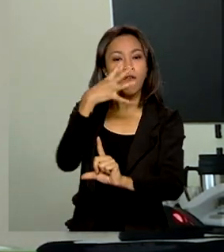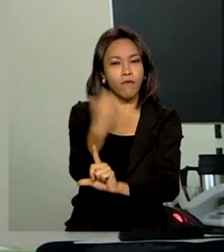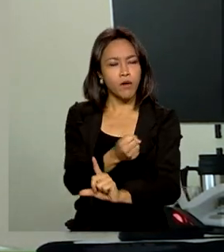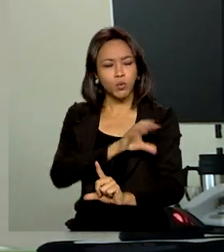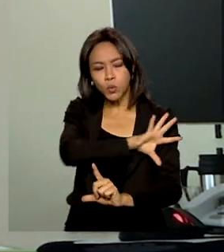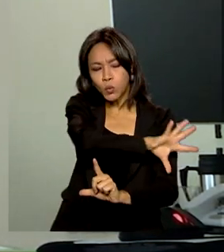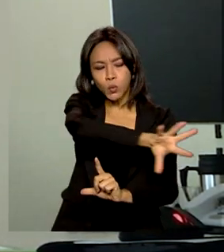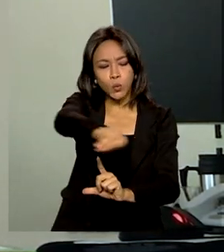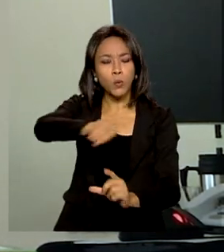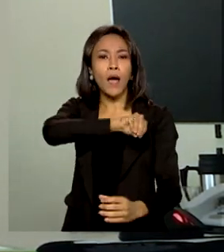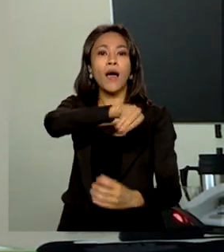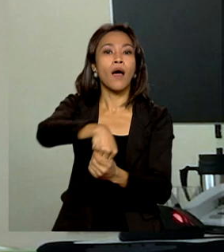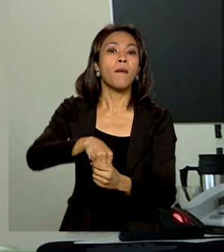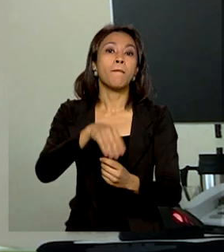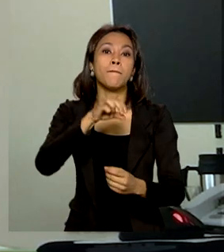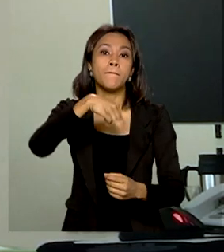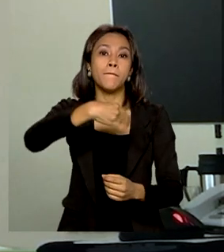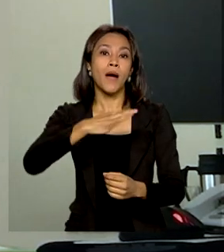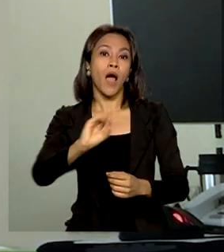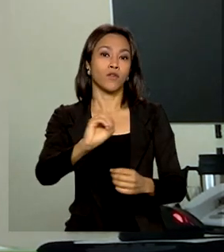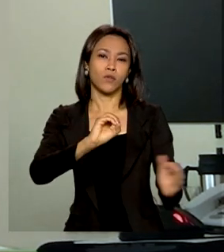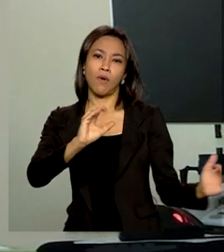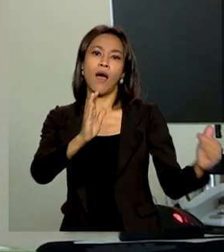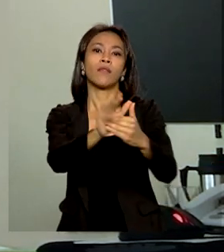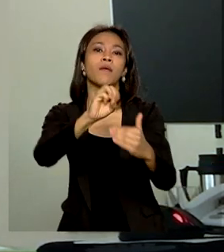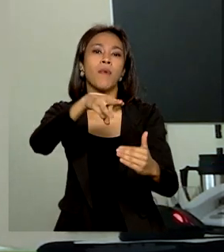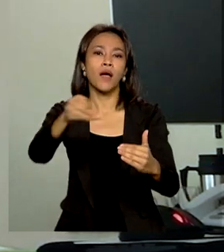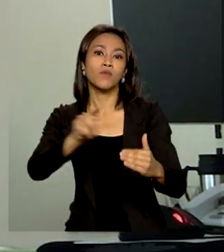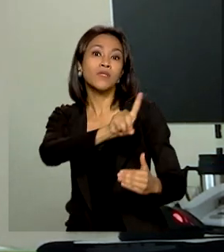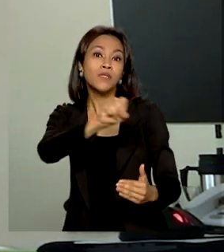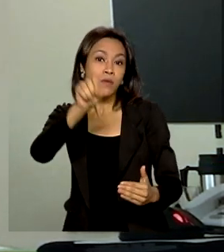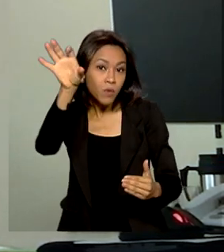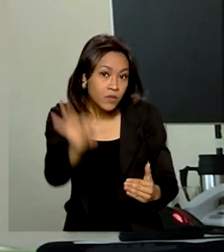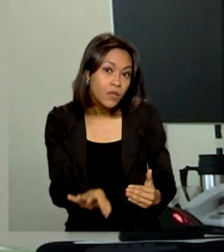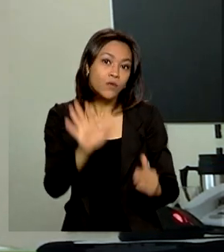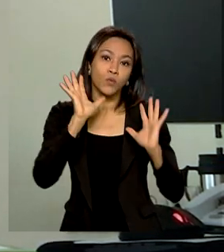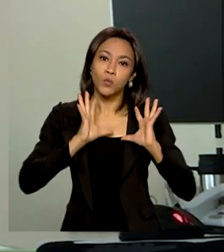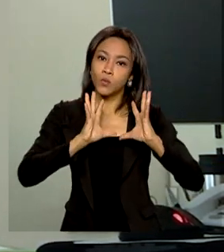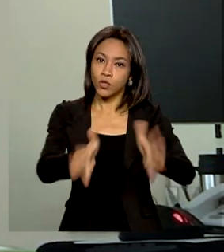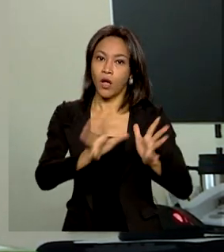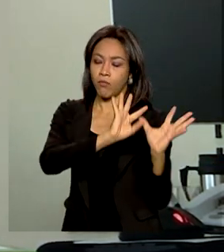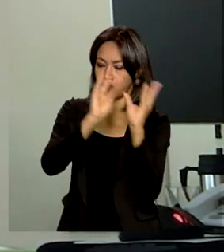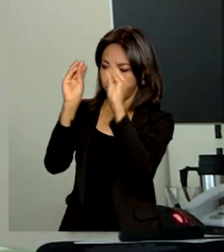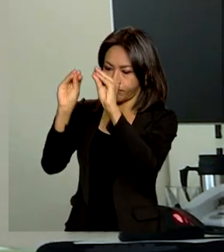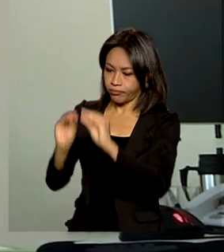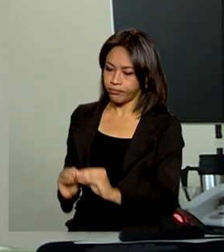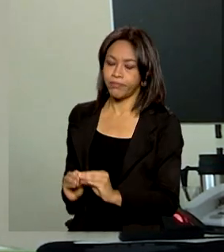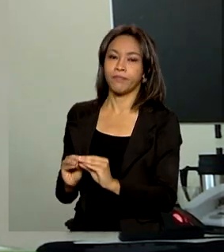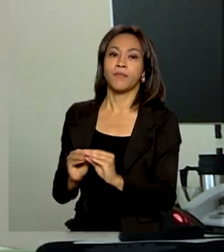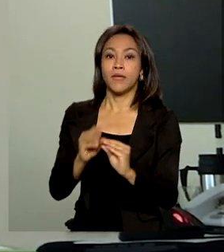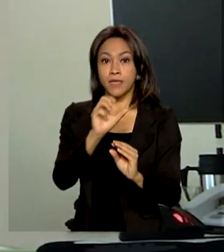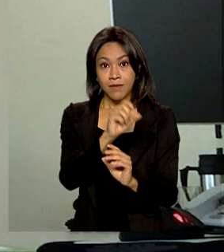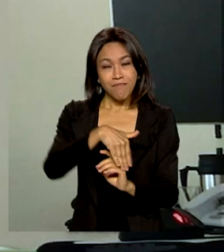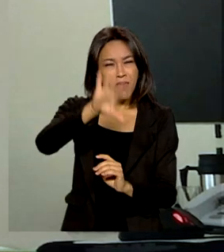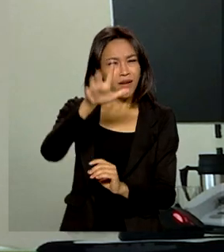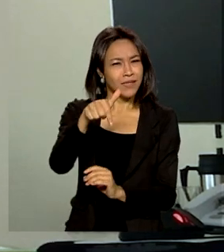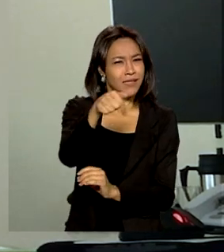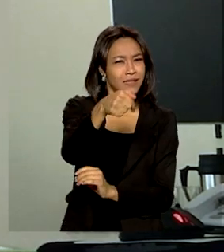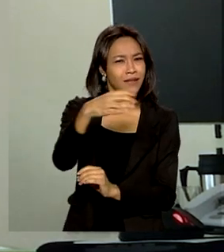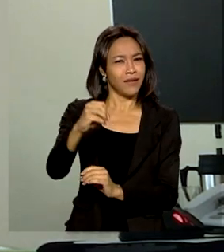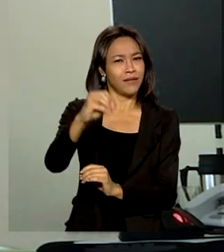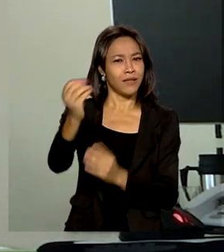março de 2023 100% dos nossos serviços que já foram mapeados. Teremos mais de 70 serviços